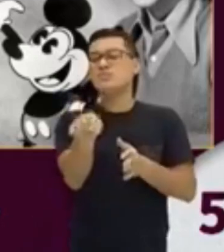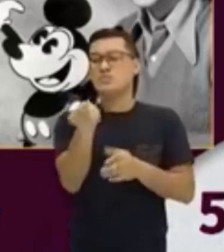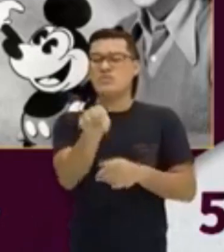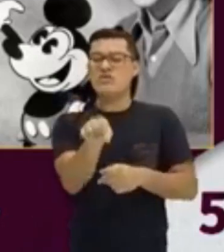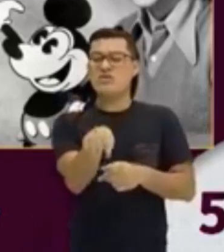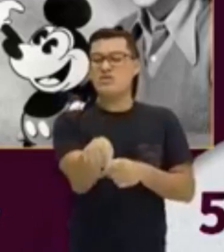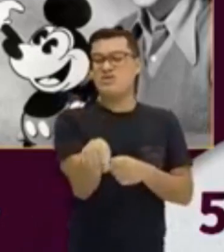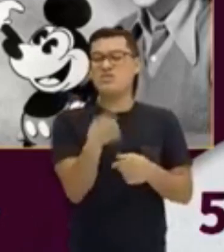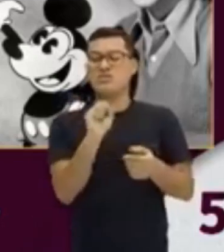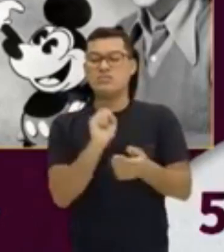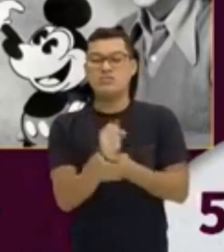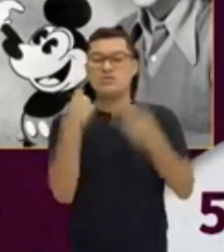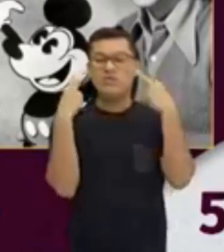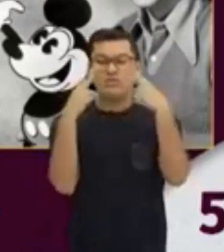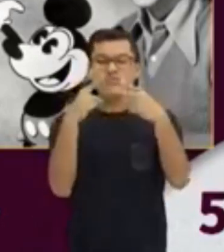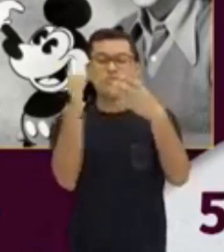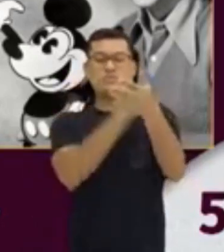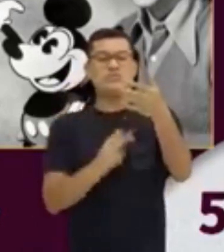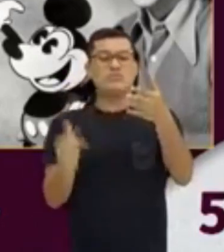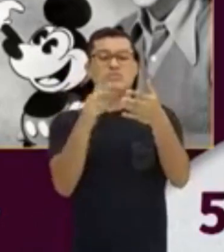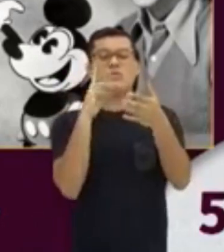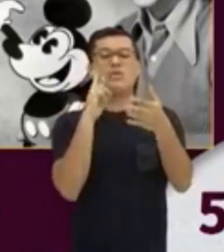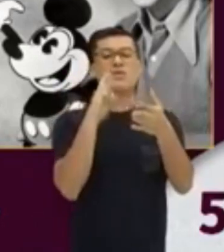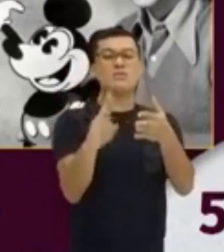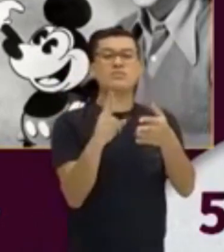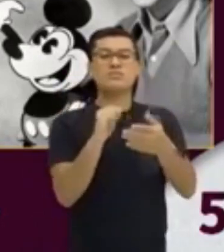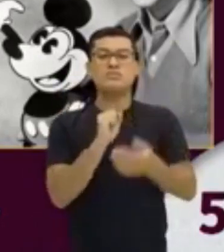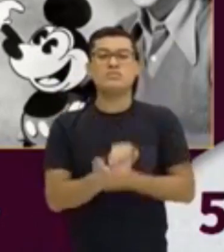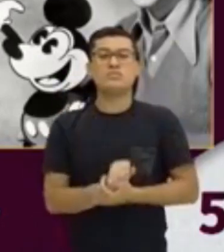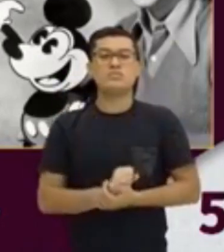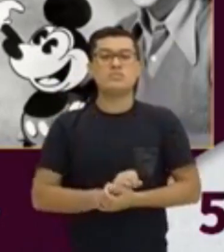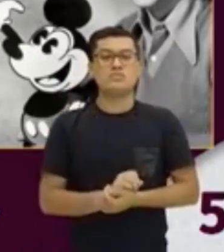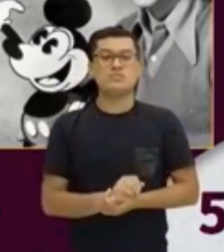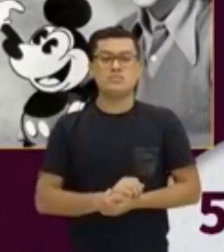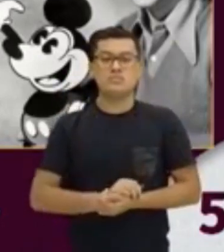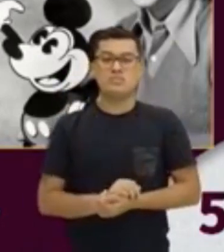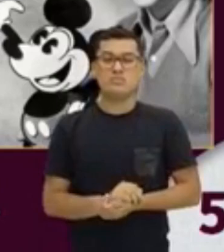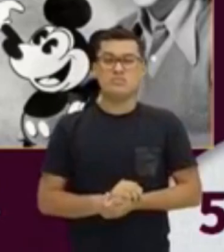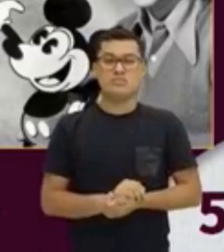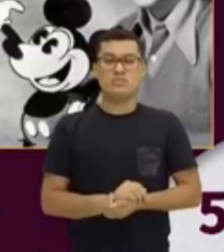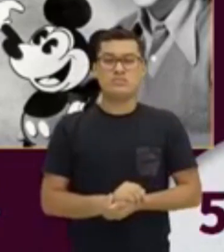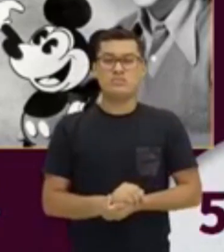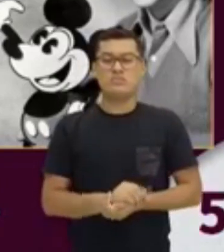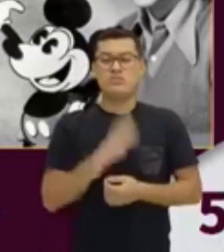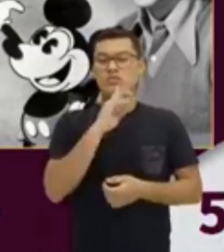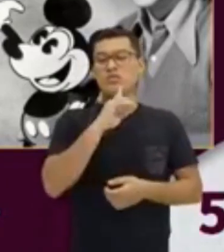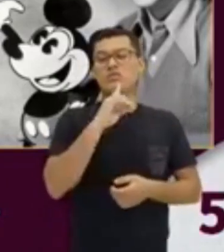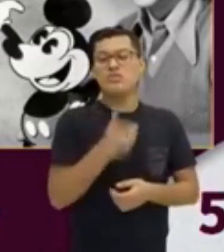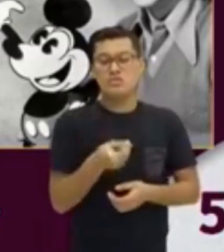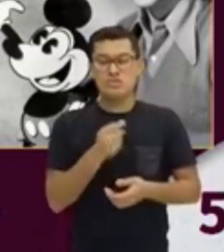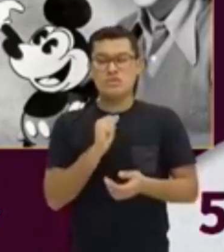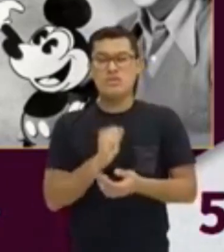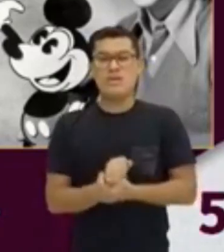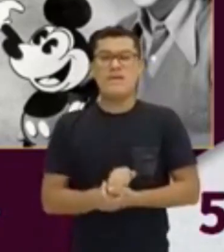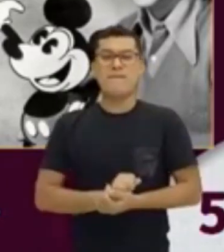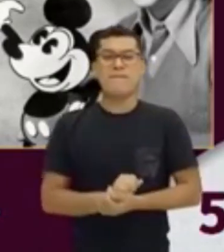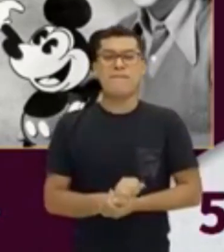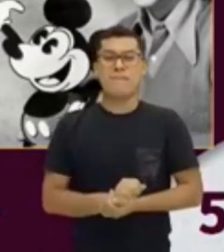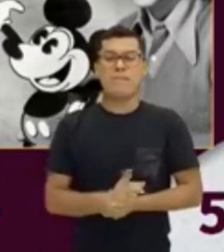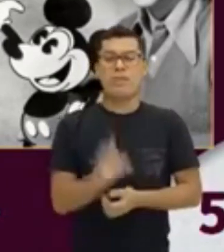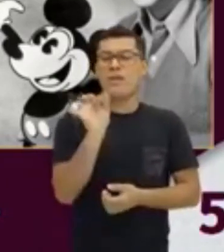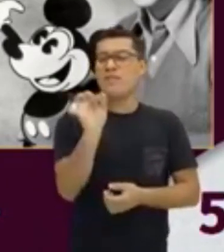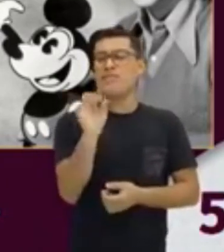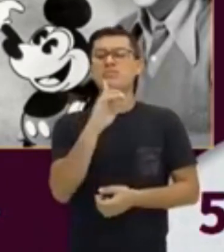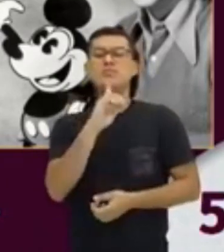Aí, eu vejo a imagem e ele responde. The tourist guide says. Ele diz, tá? Está no presente. O que ele